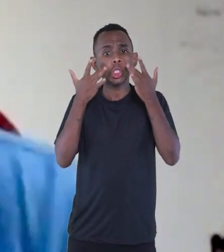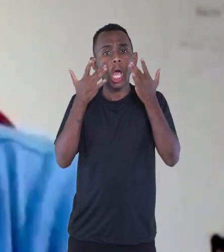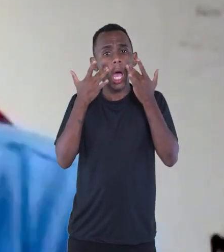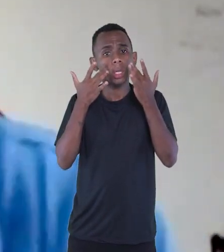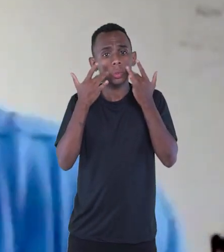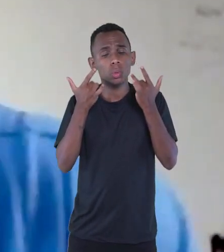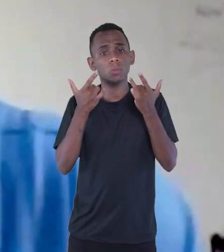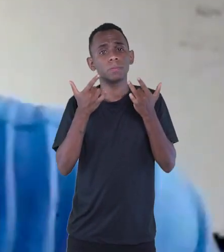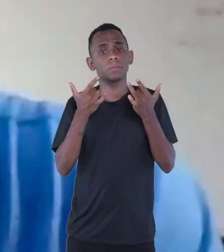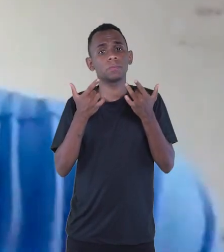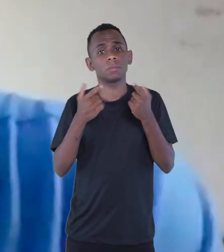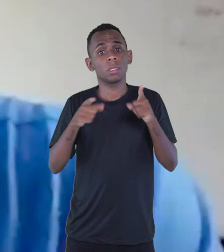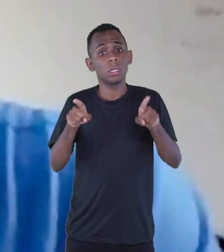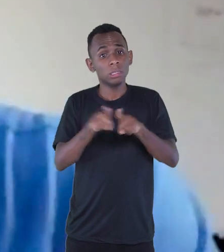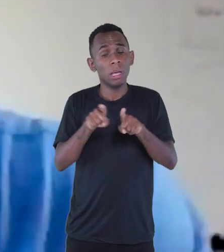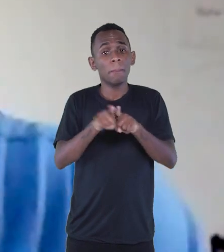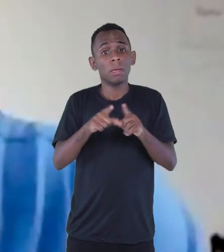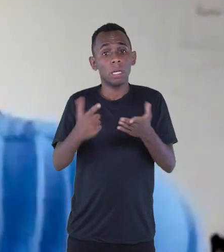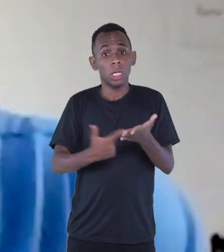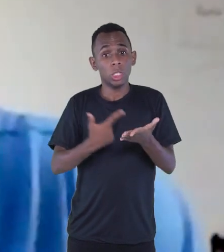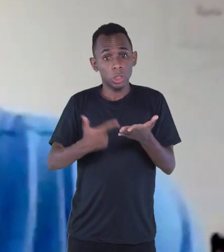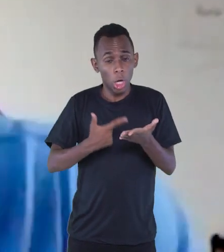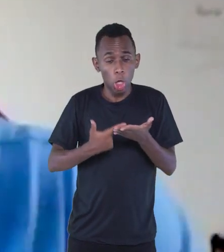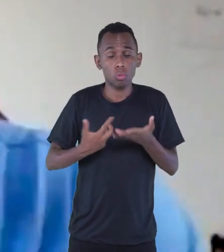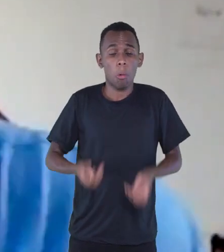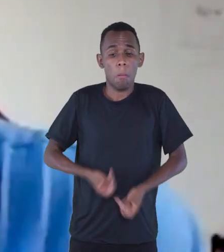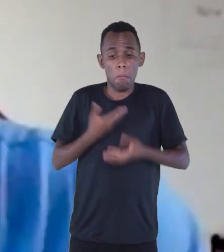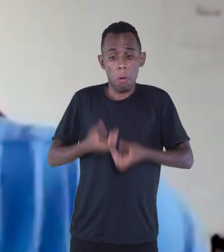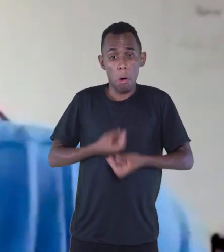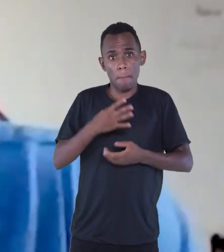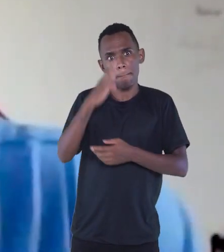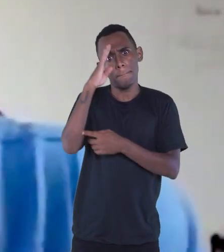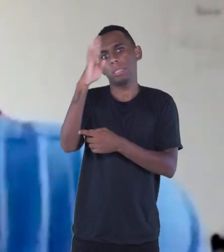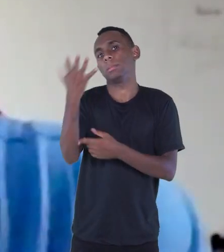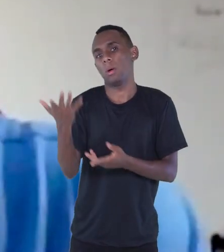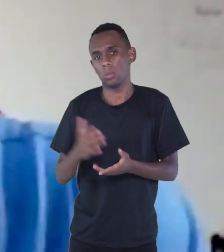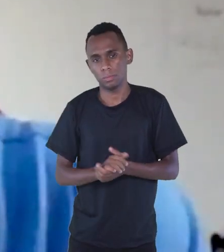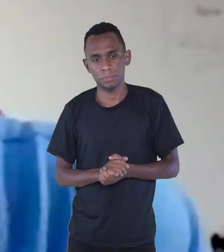literatura, Pela poesia, principalmente.